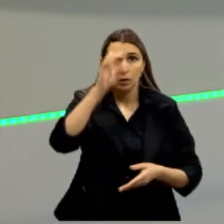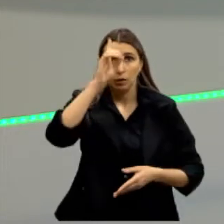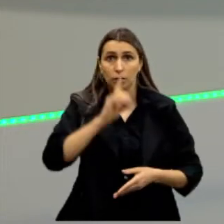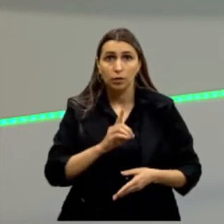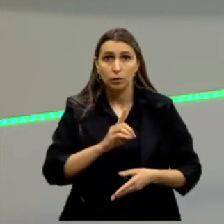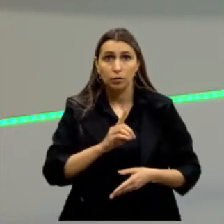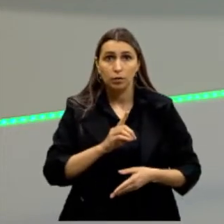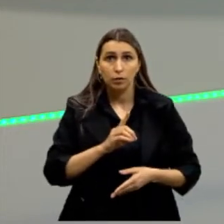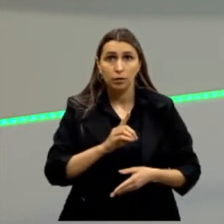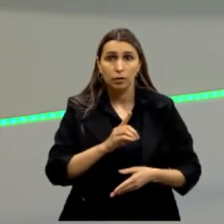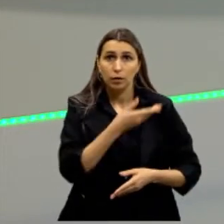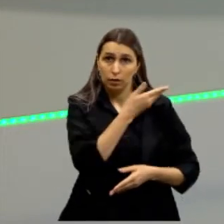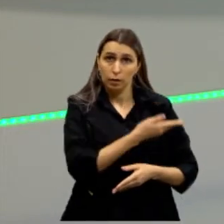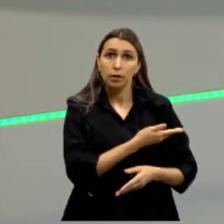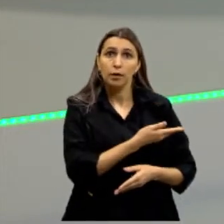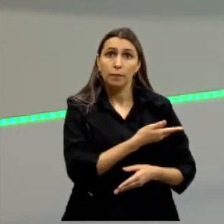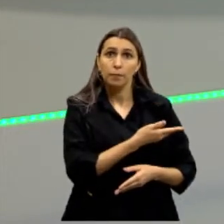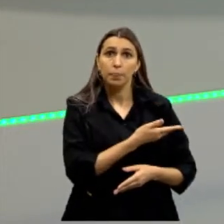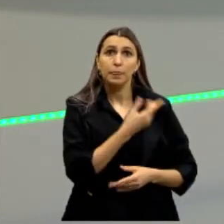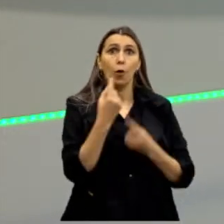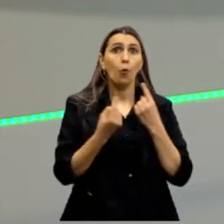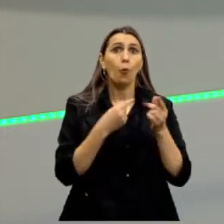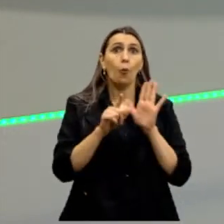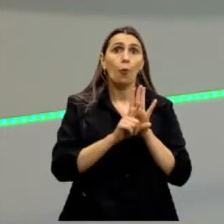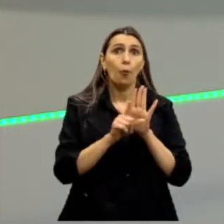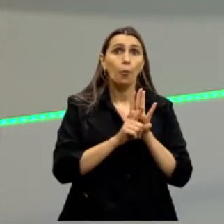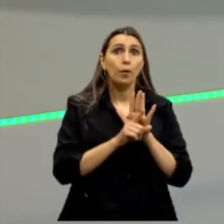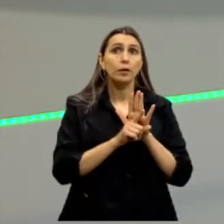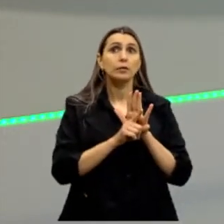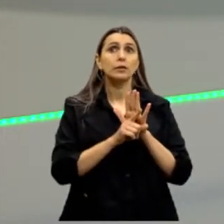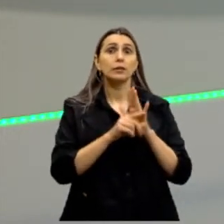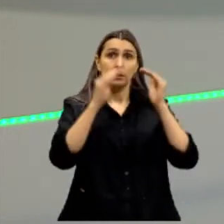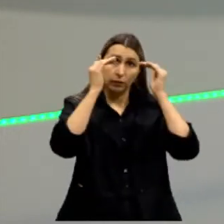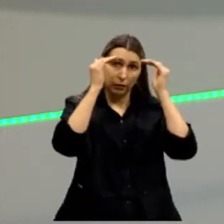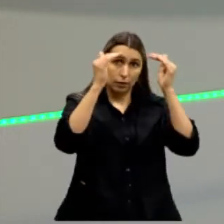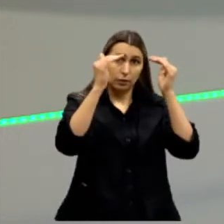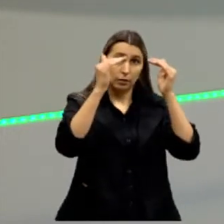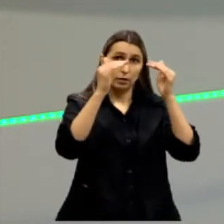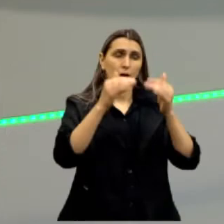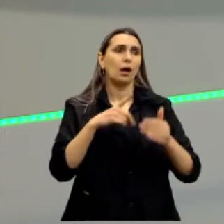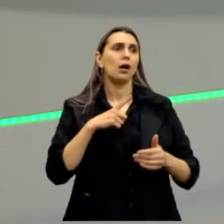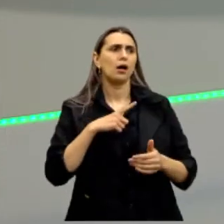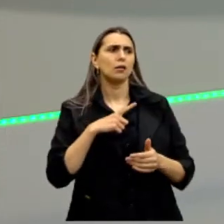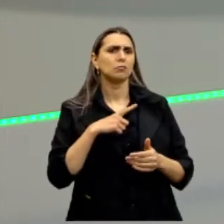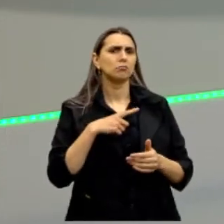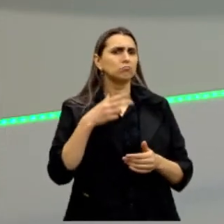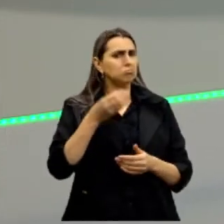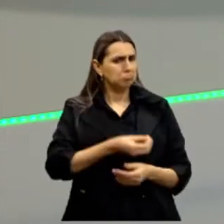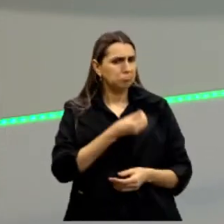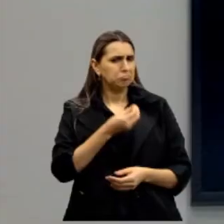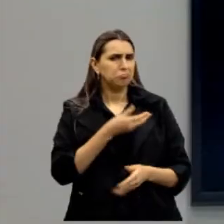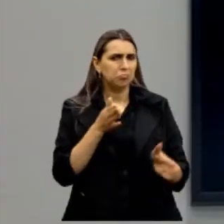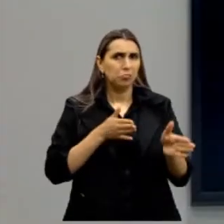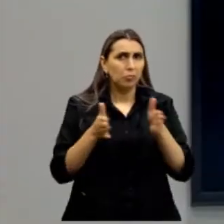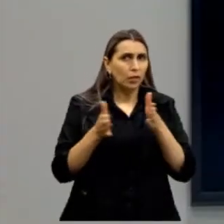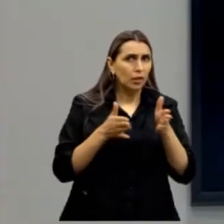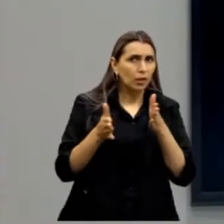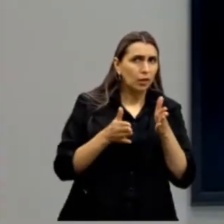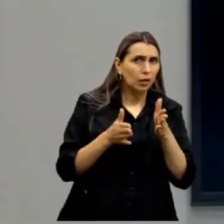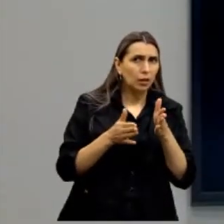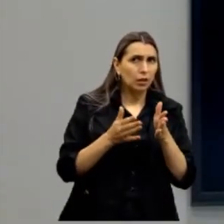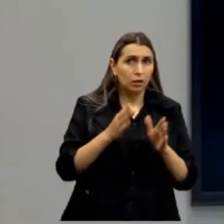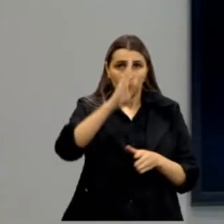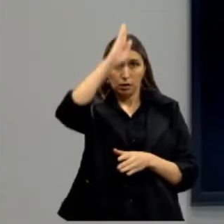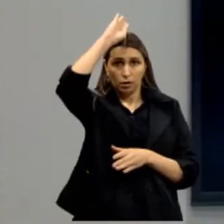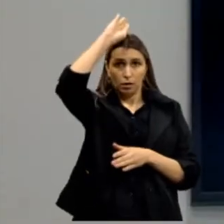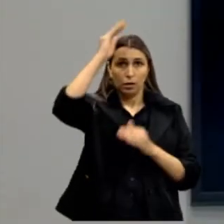é justamente isso? Então, algumas leis eu tenho que respeitar. se eu estivesse vivendo em um período romano,